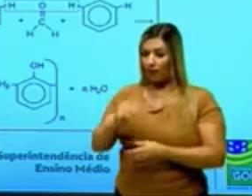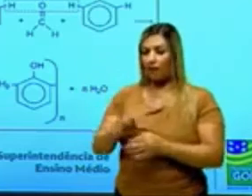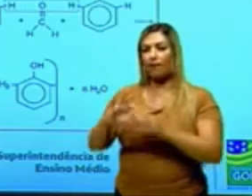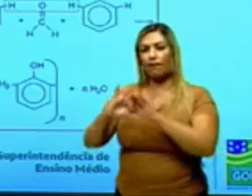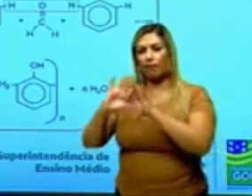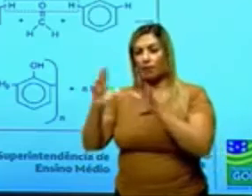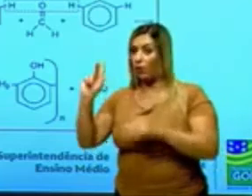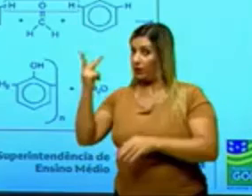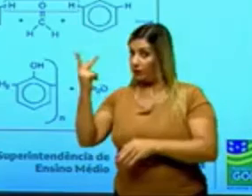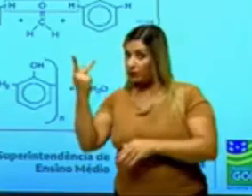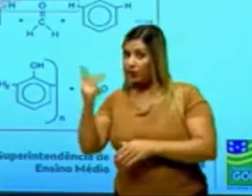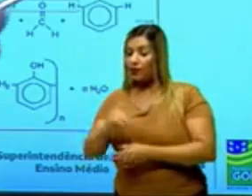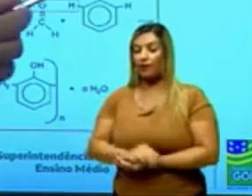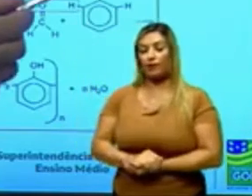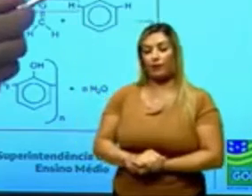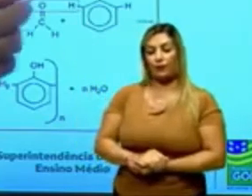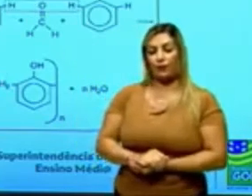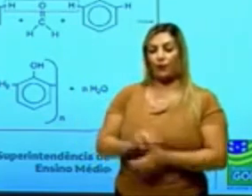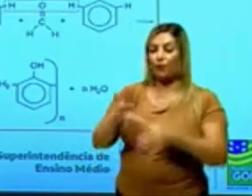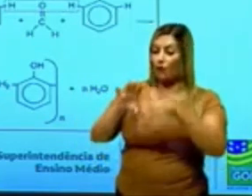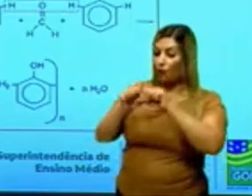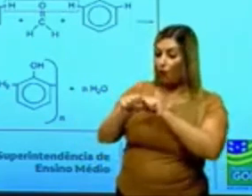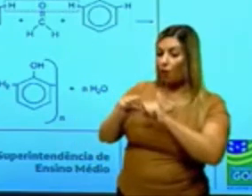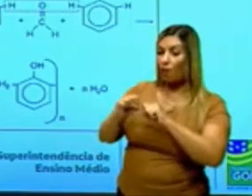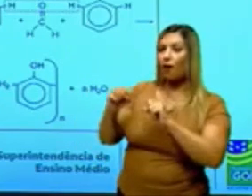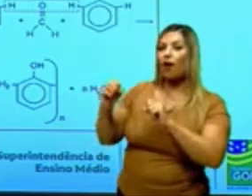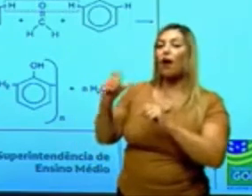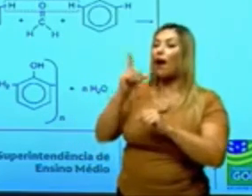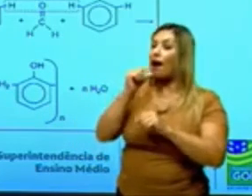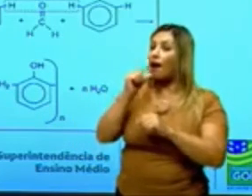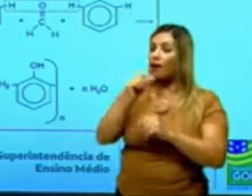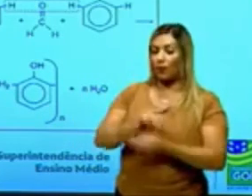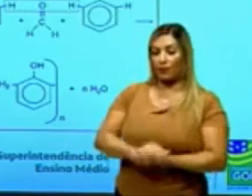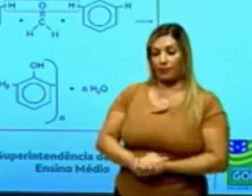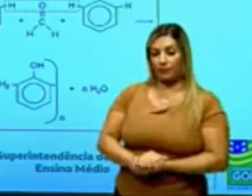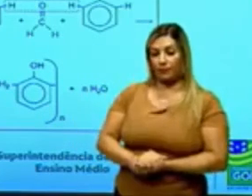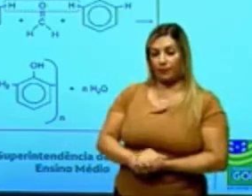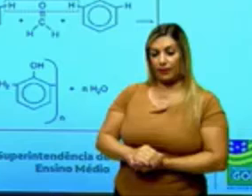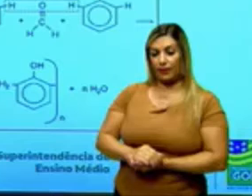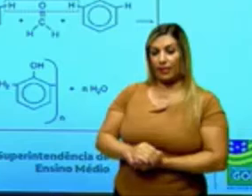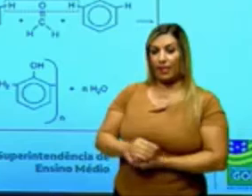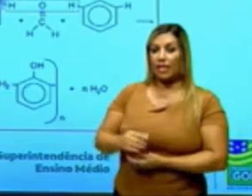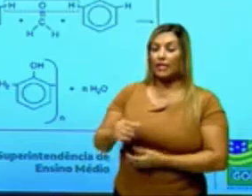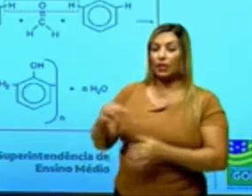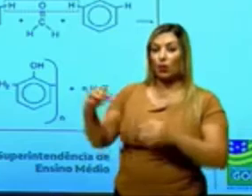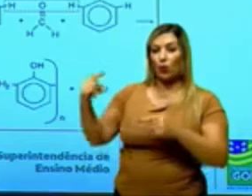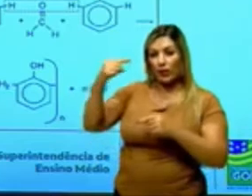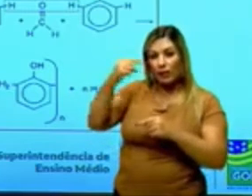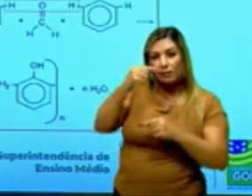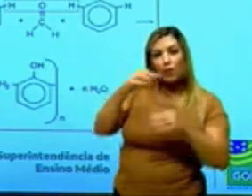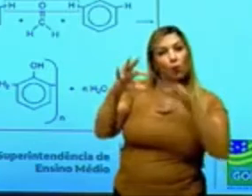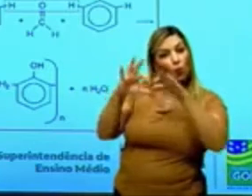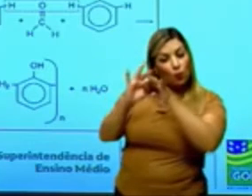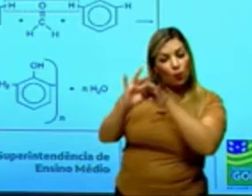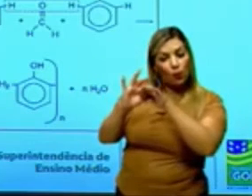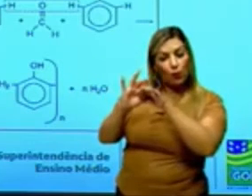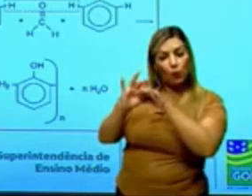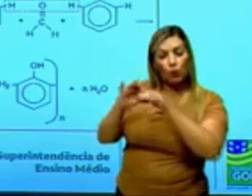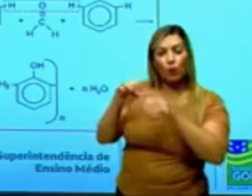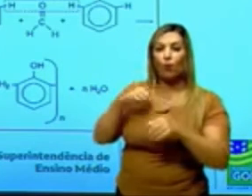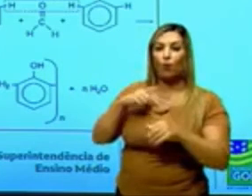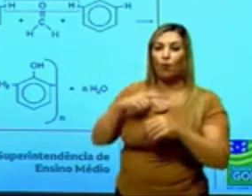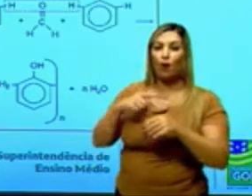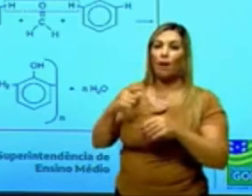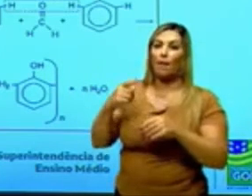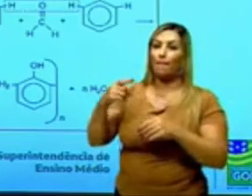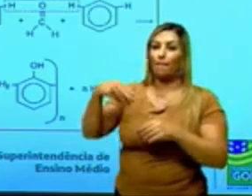hidrogênio, então isso vai formar molécula de água, e essas ligações vão se unir, e aí eu vou formar o nylon meia-meia,